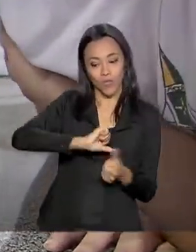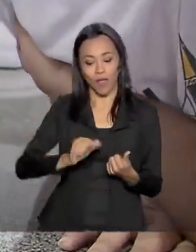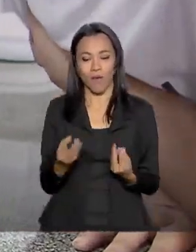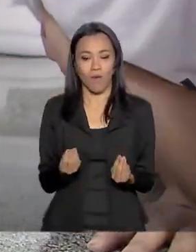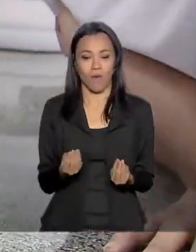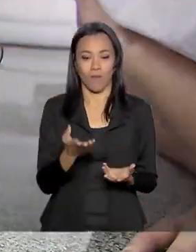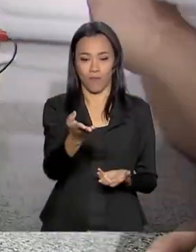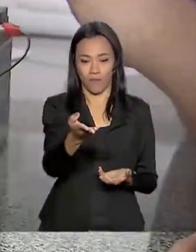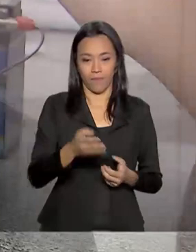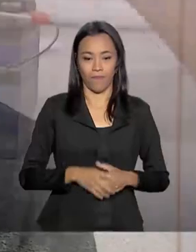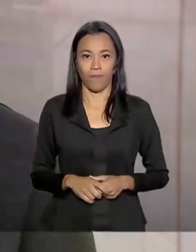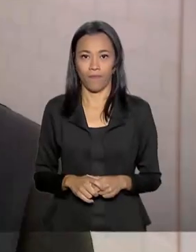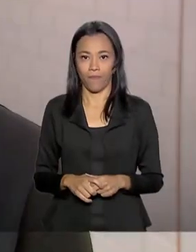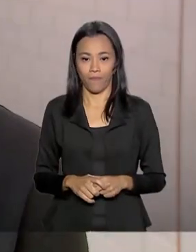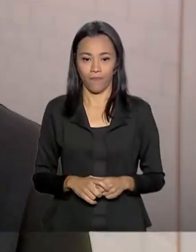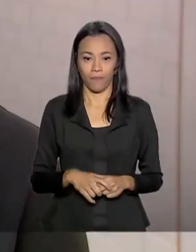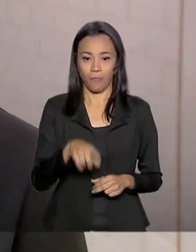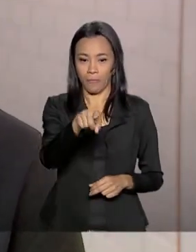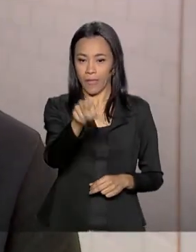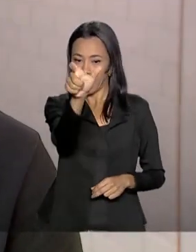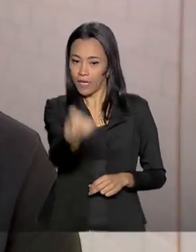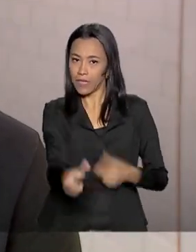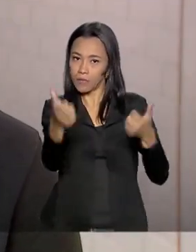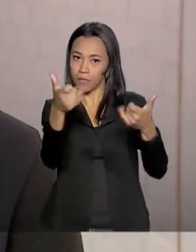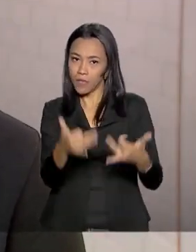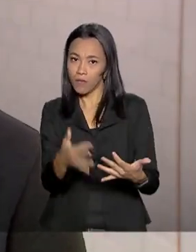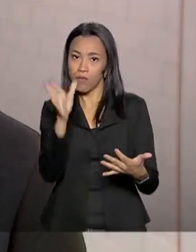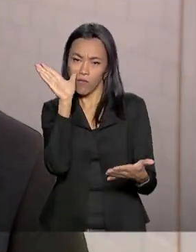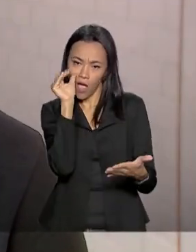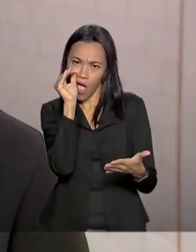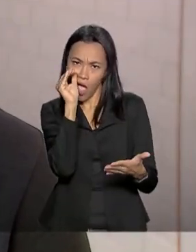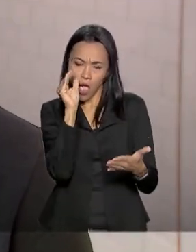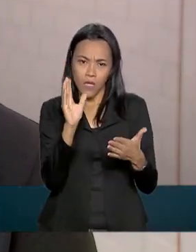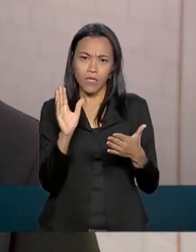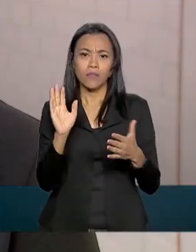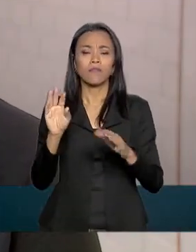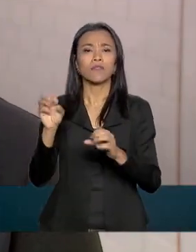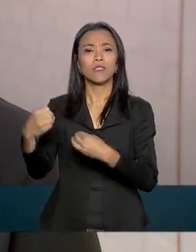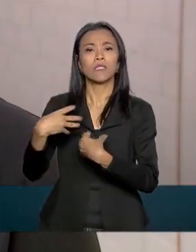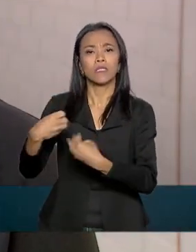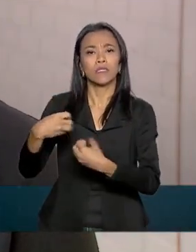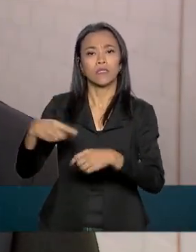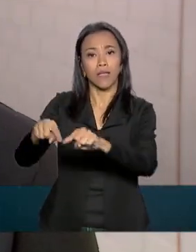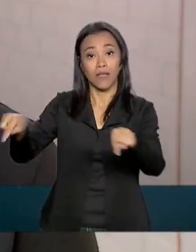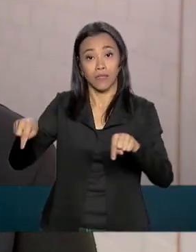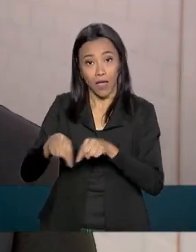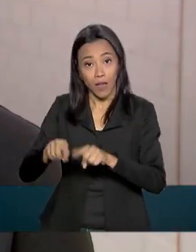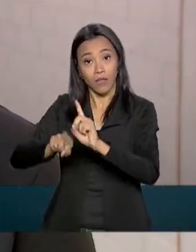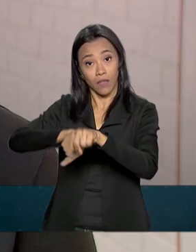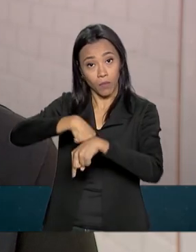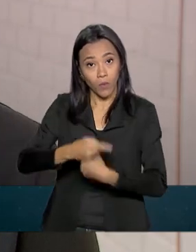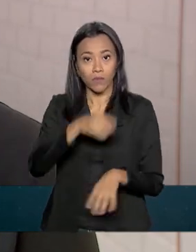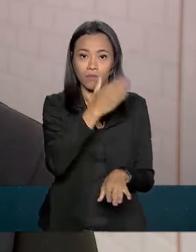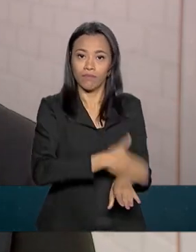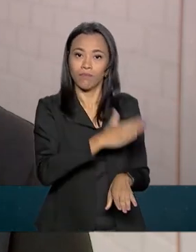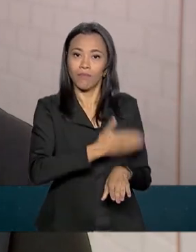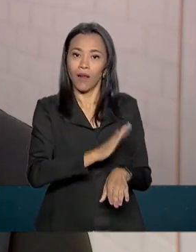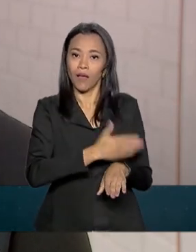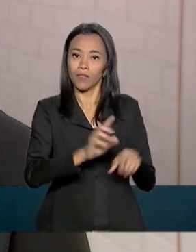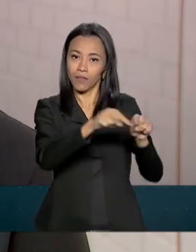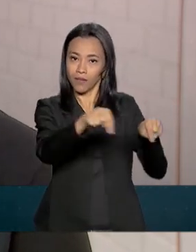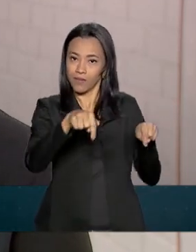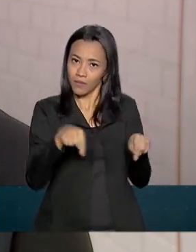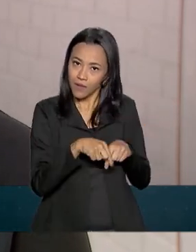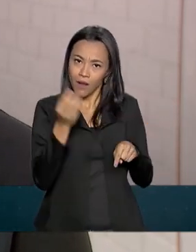reagindo. Eles vão ver o conteúdo cru na sala e através das oficinas vão ver uma coisa